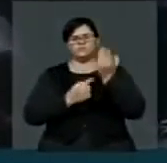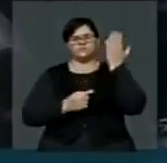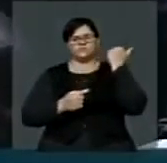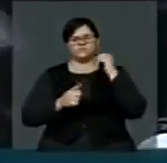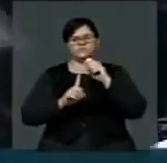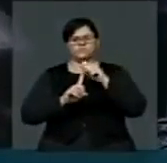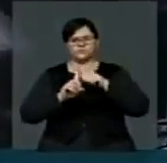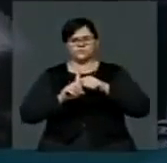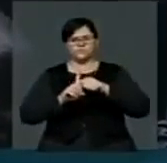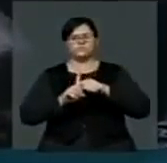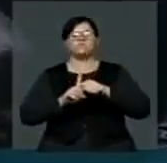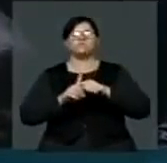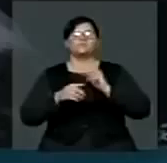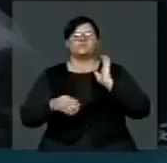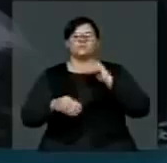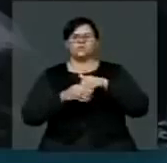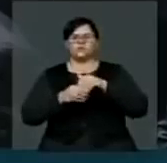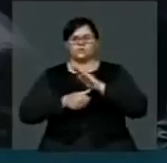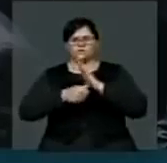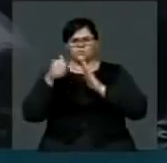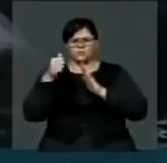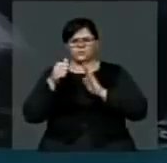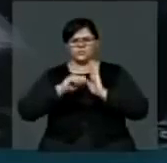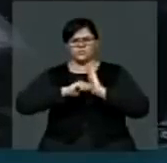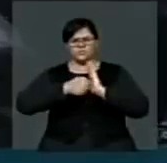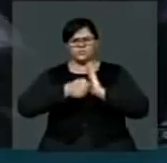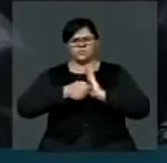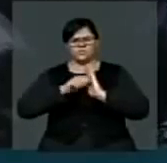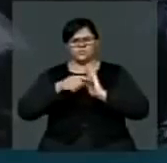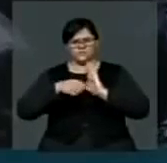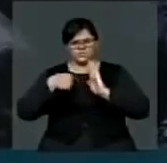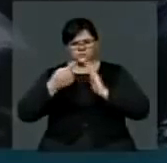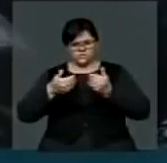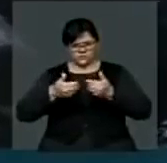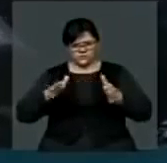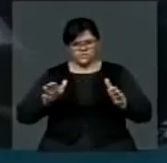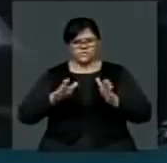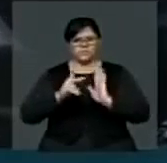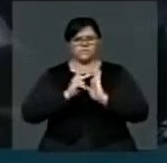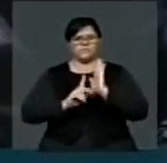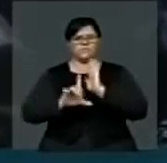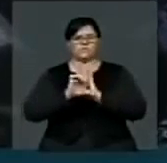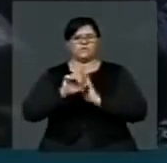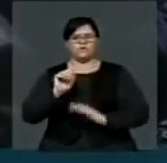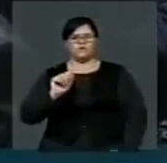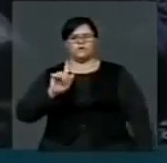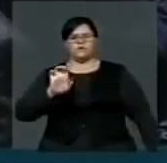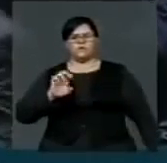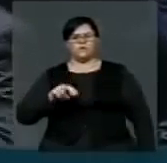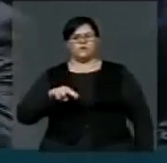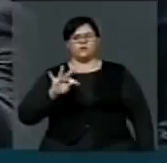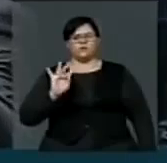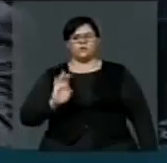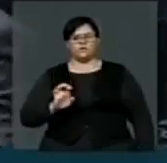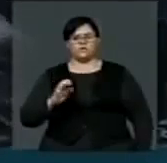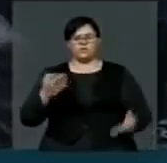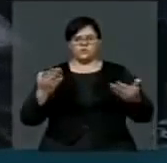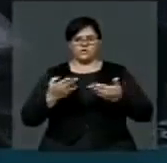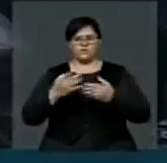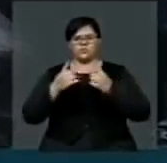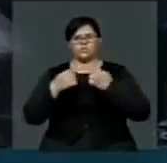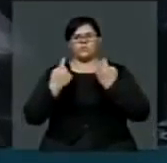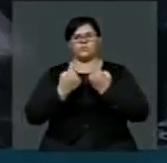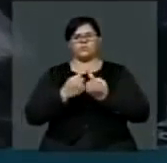passado, de votar até esse mês de setembro o PL dos agentes comunitários de saúde. Hoje na reunião